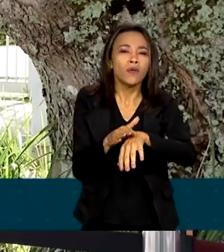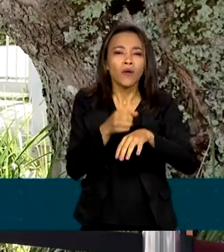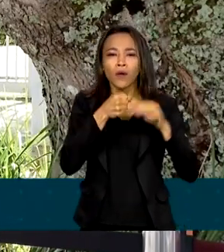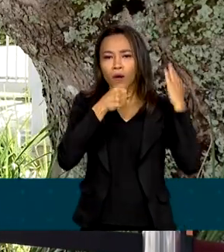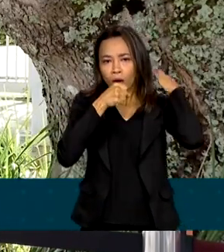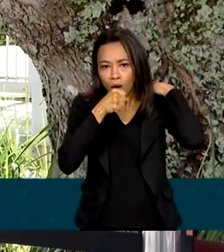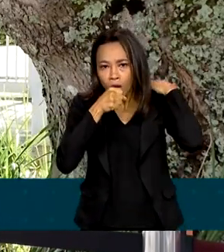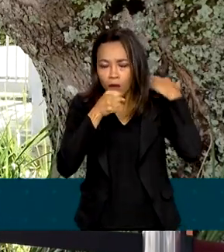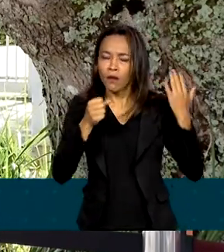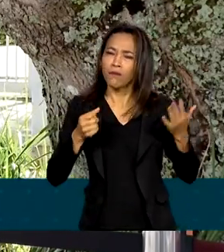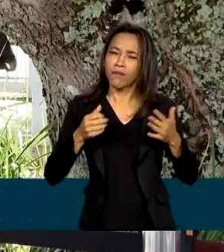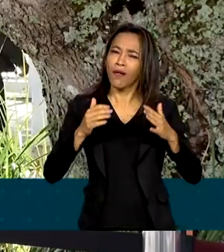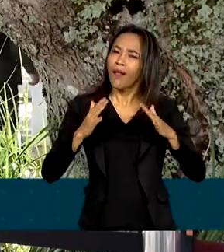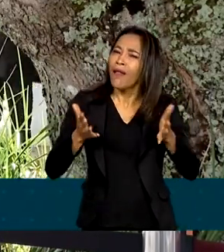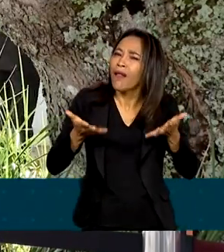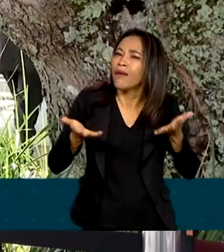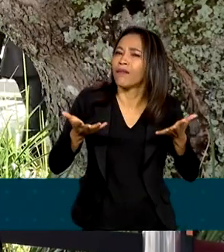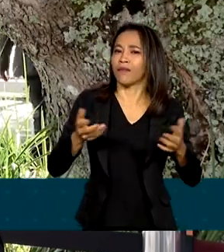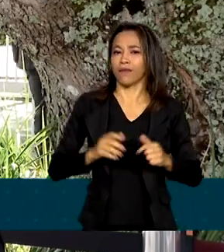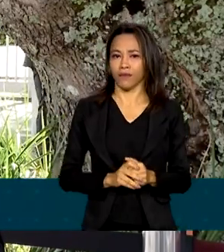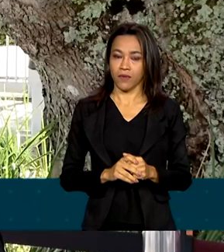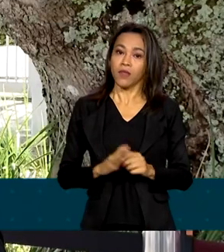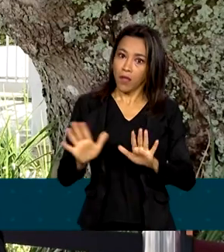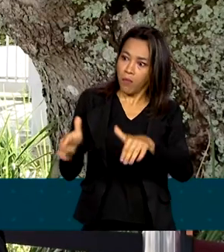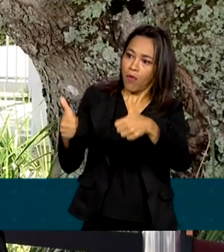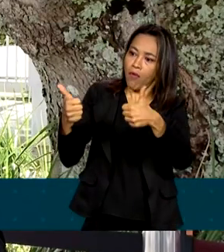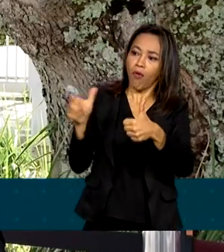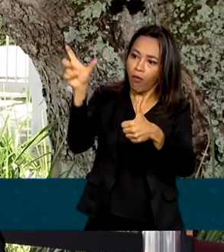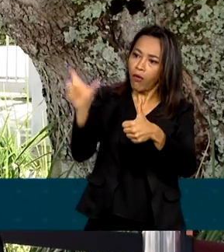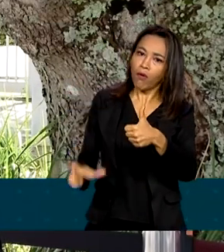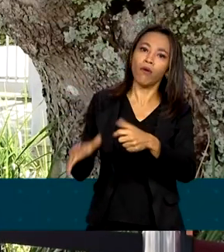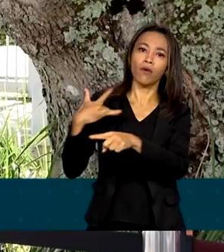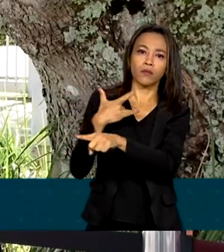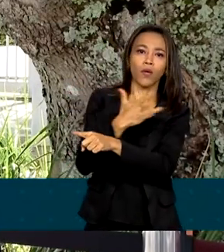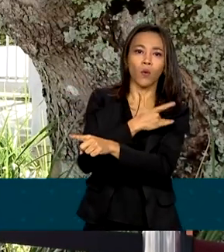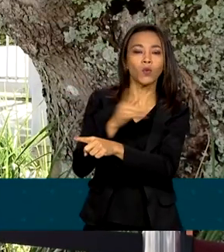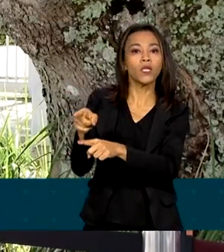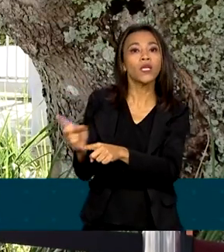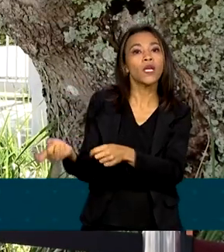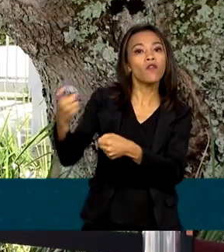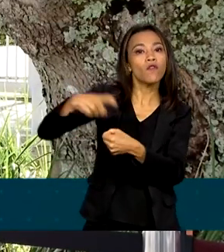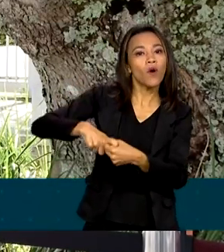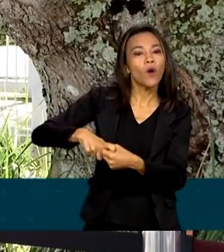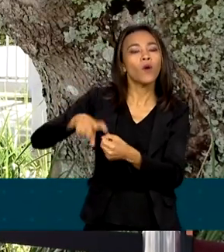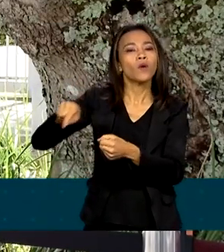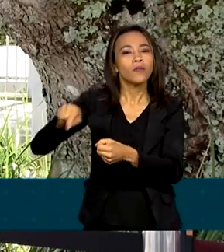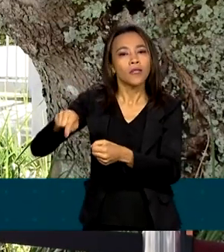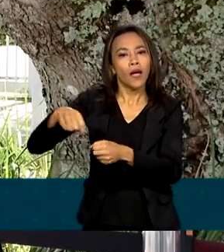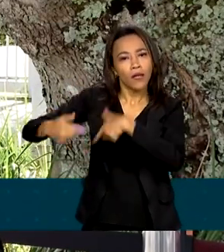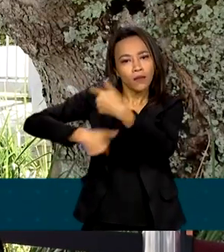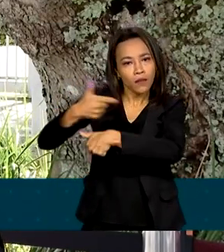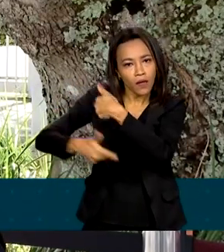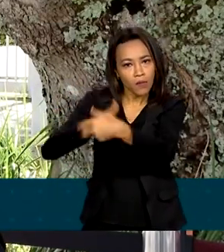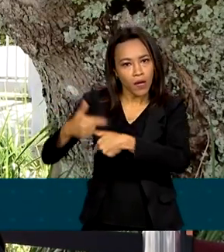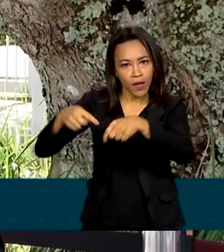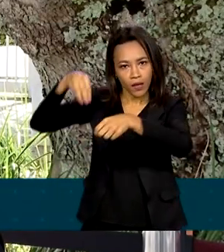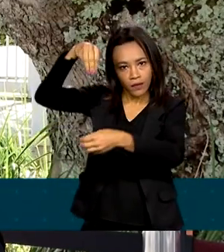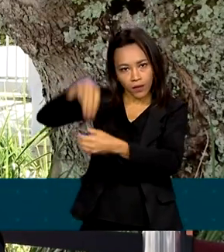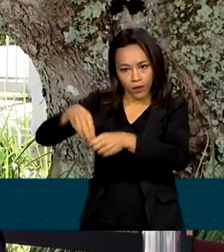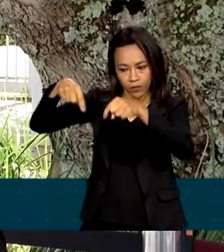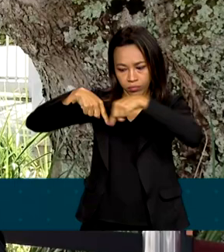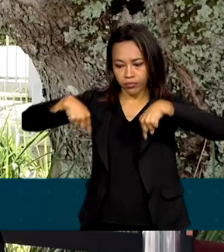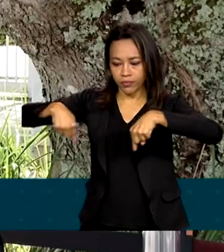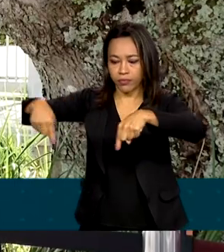melhora no quadro de saúde, a expectativa é que Lula volte a despachar em seu gabinete no Palácio do Planalto